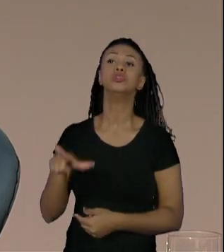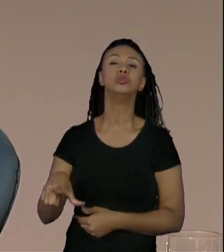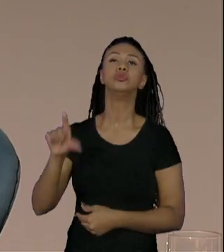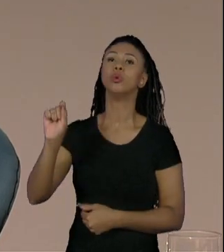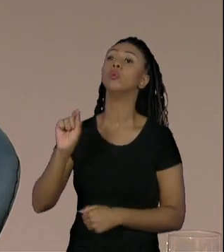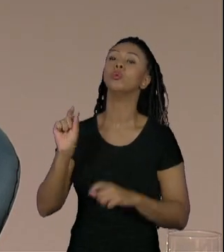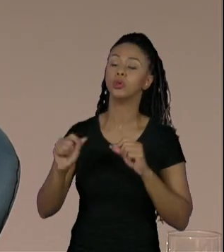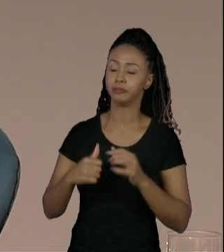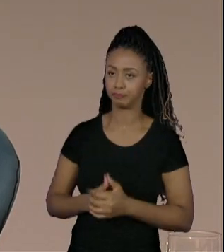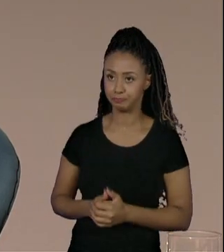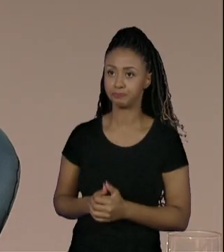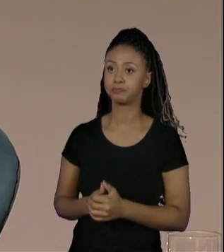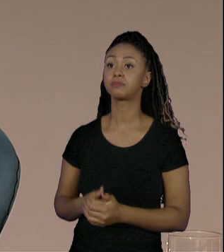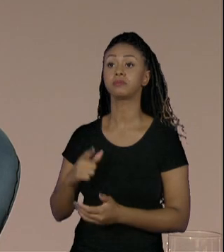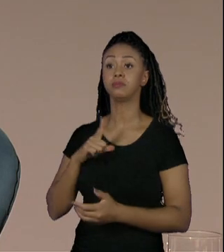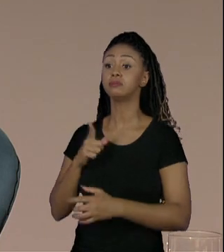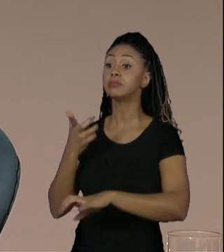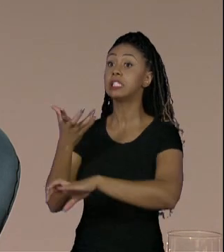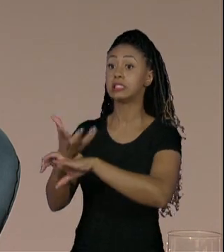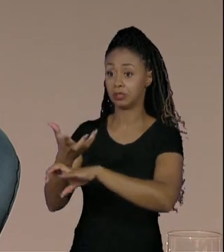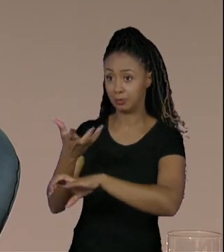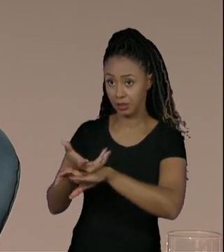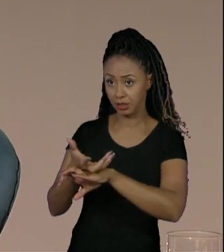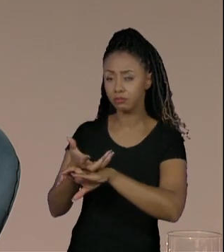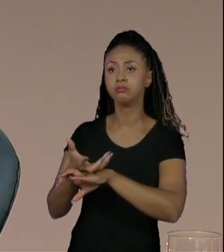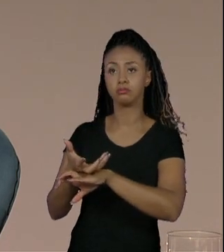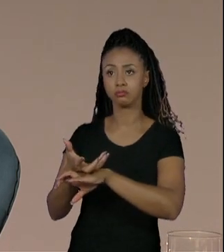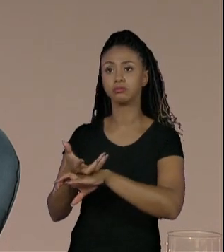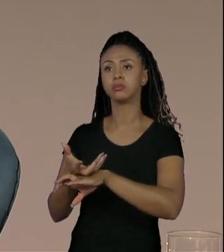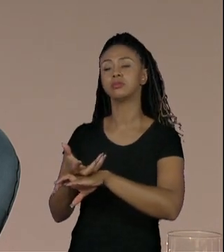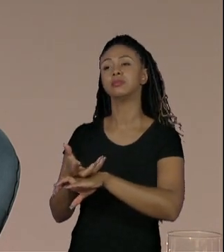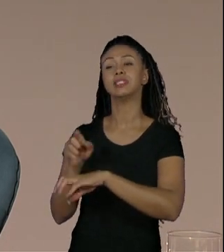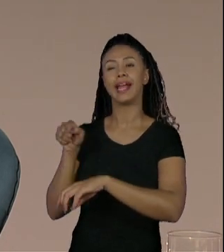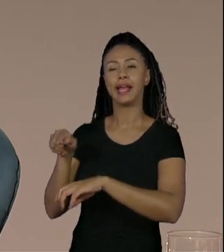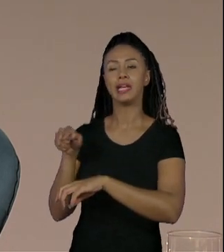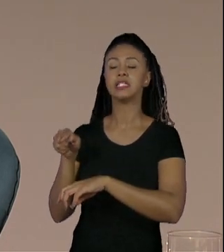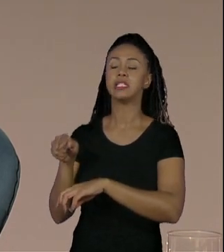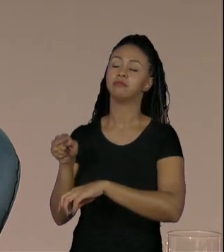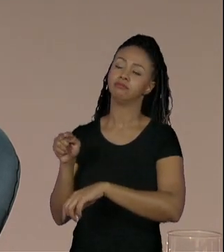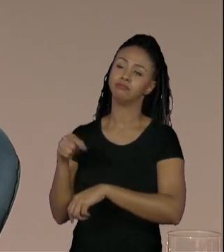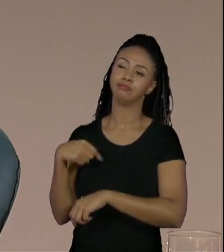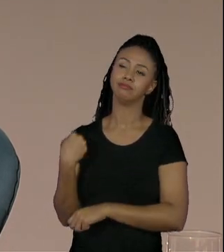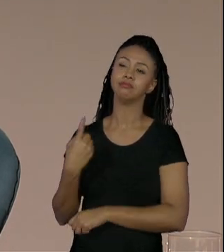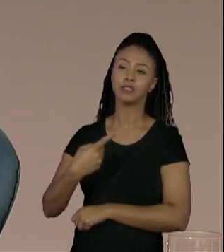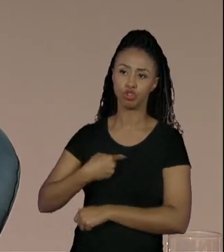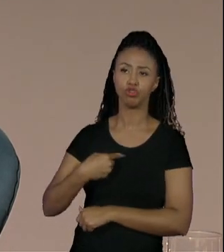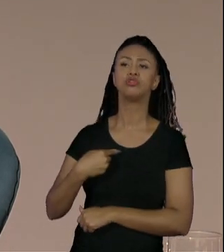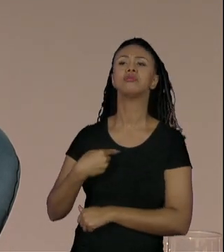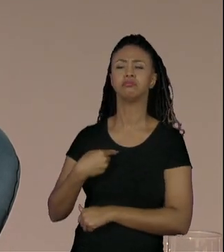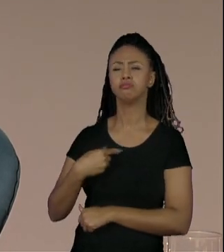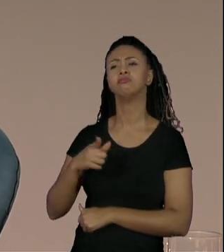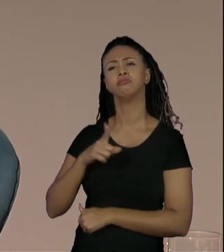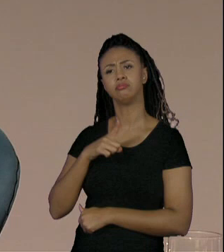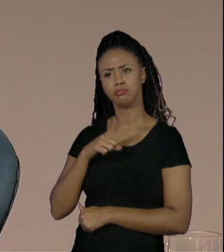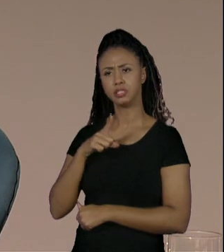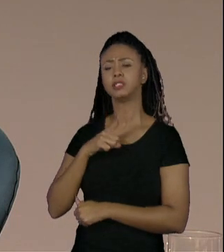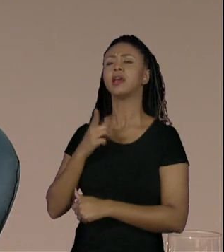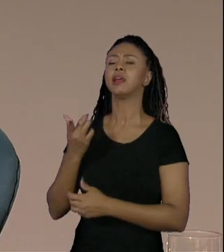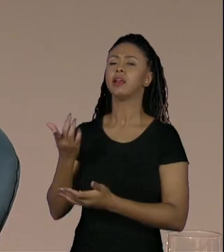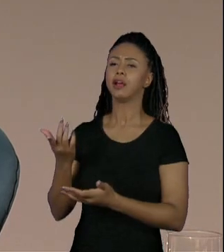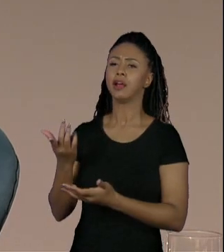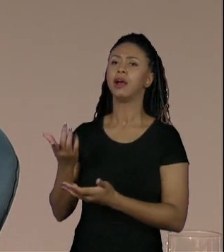tem a disciplina que o aluno vai cursar, que é o momento que eu, apesar da gente trabalhar com toda